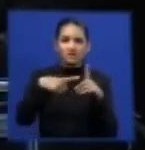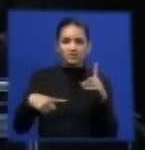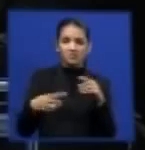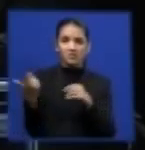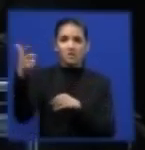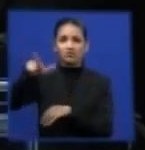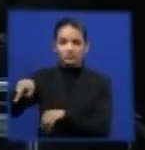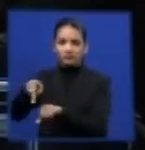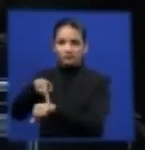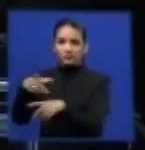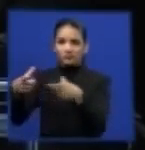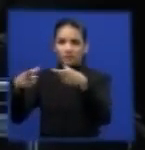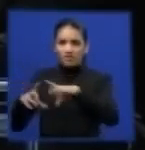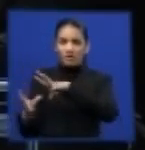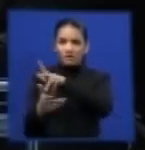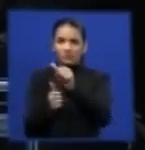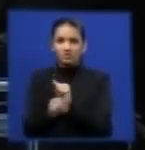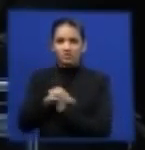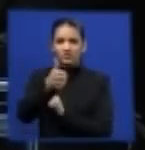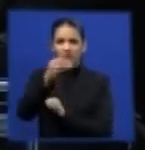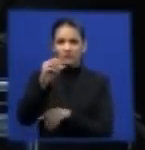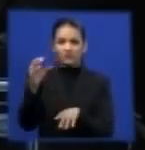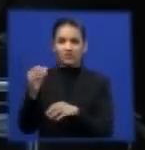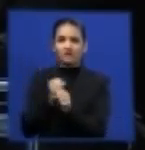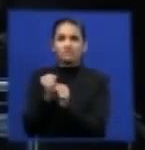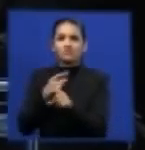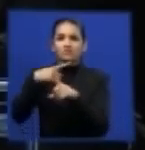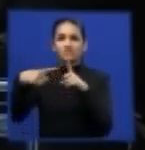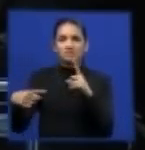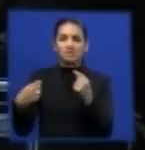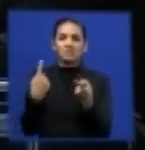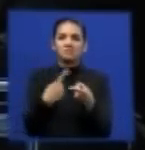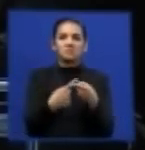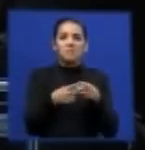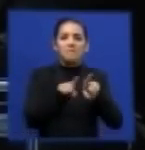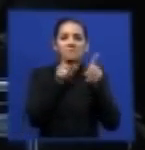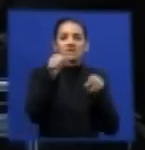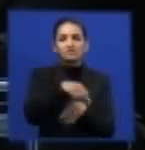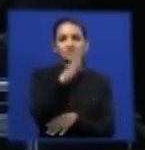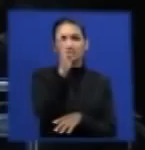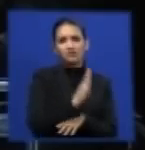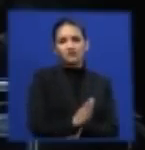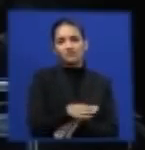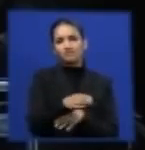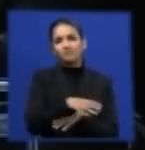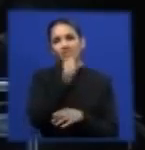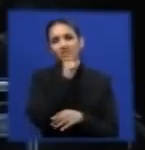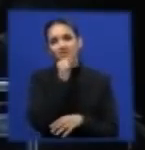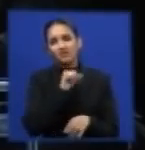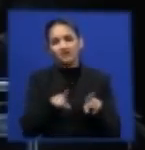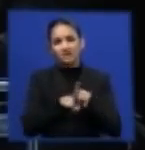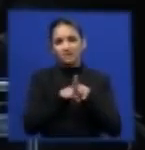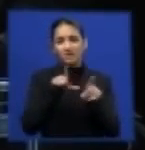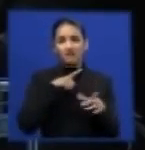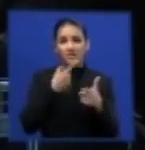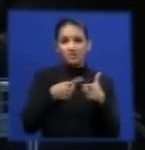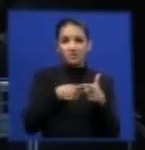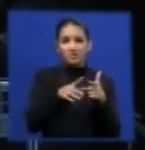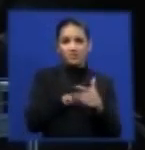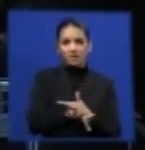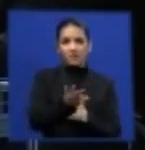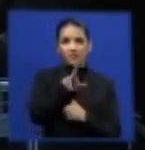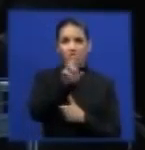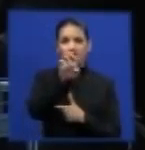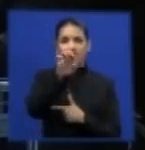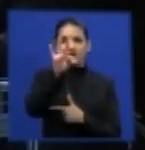de 10 anos e meio. Então, é uma frota velha. O frete também, nós temos um problema muito grave do frete